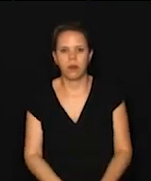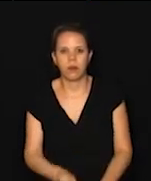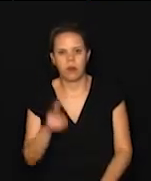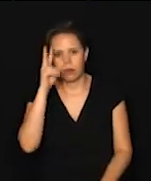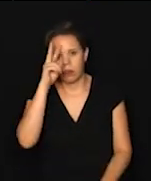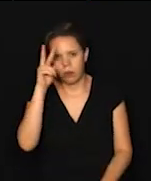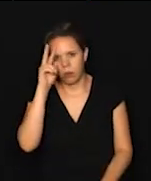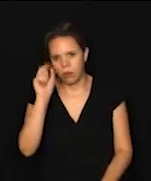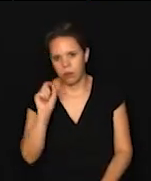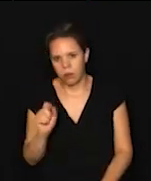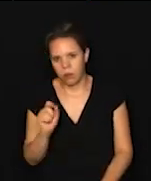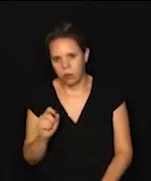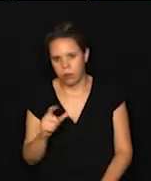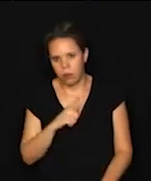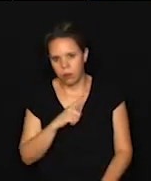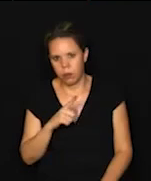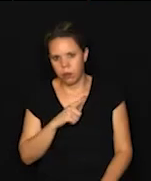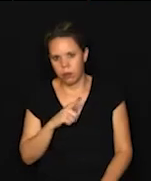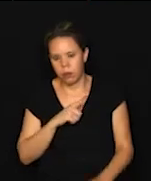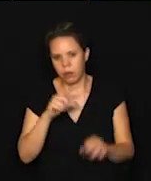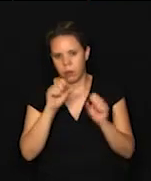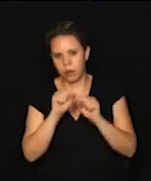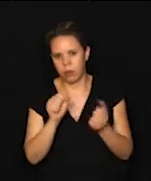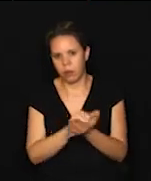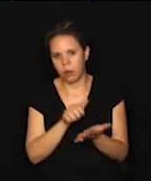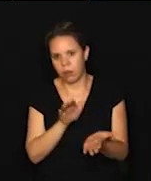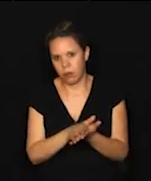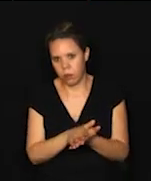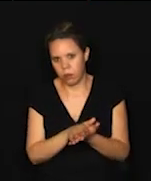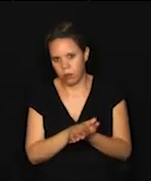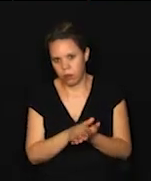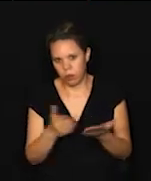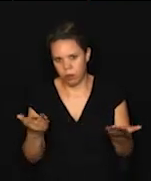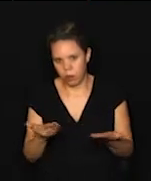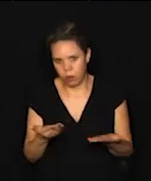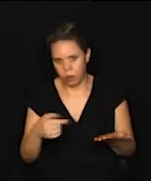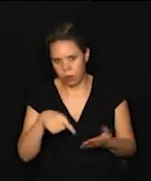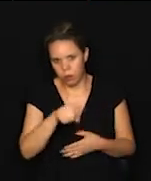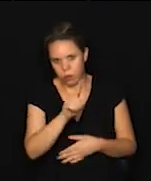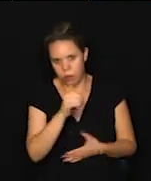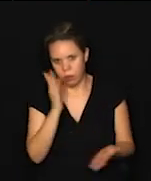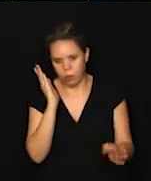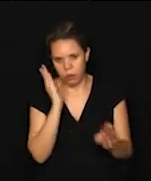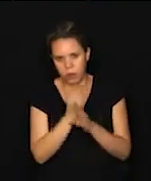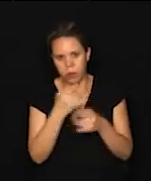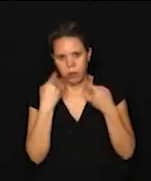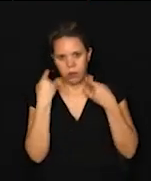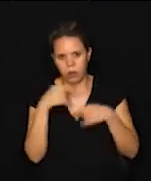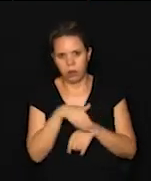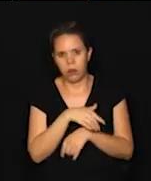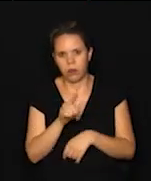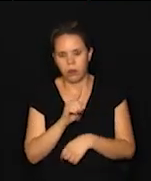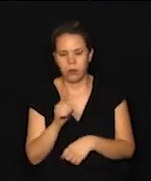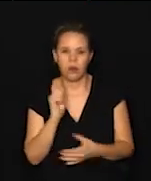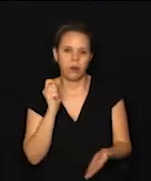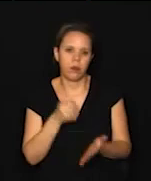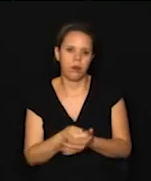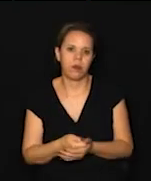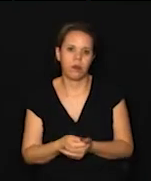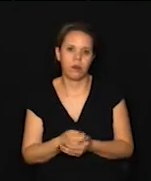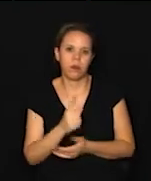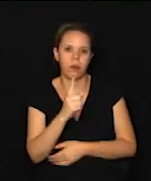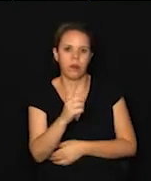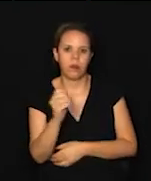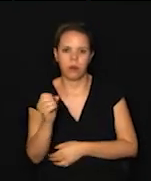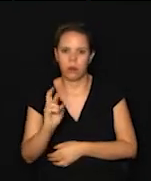Lembrando que a gente tem esse sistema de multa, Gabriel, hoje quem for pego sem máscara na rua paga uma multa de